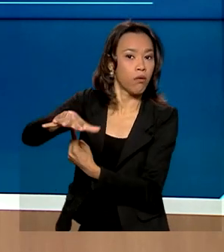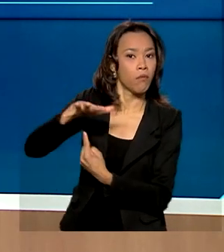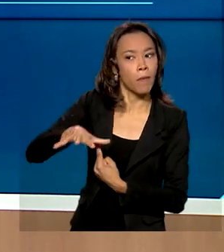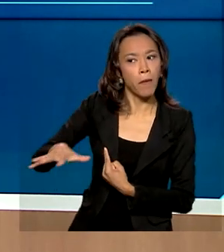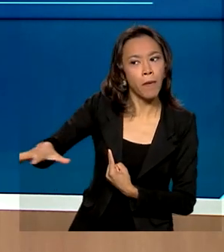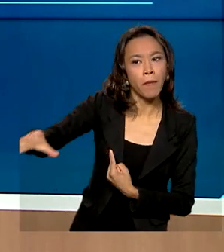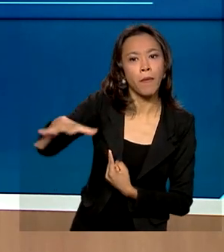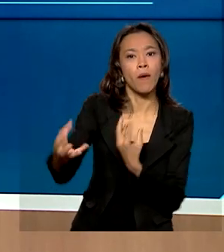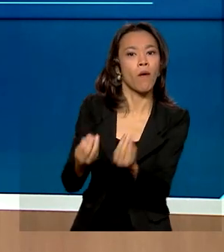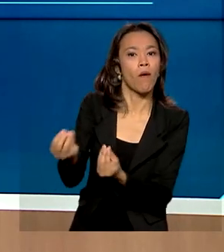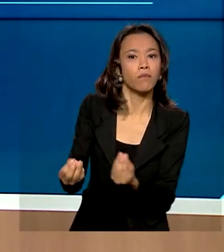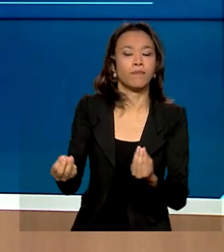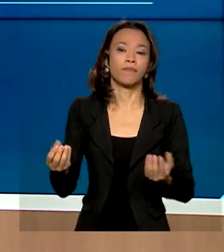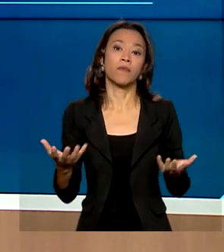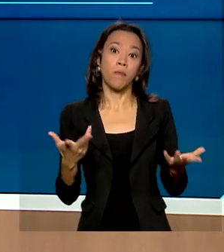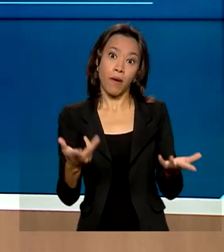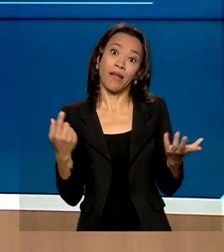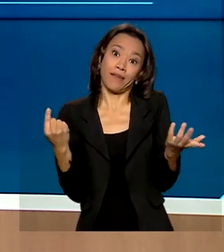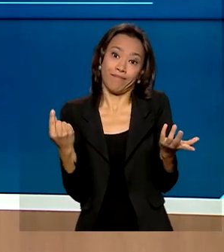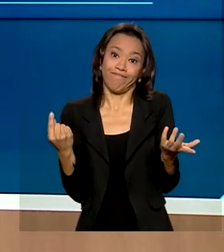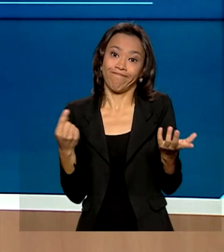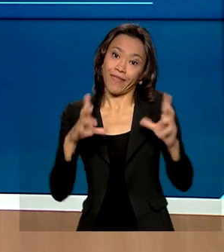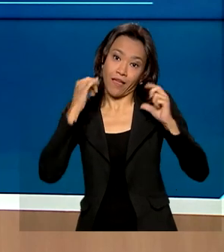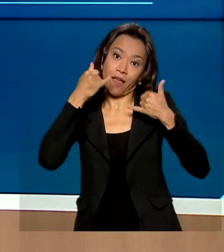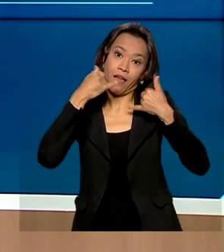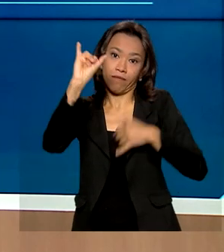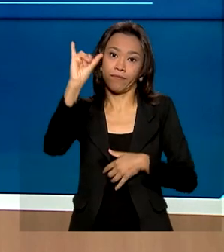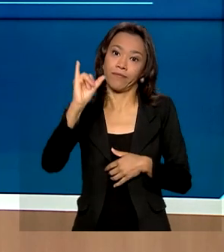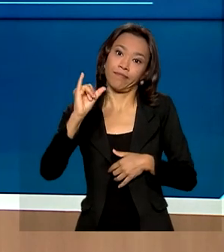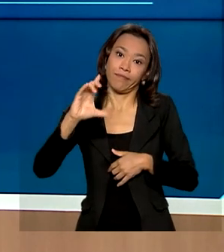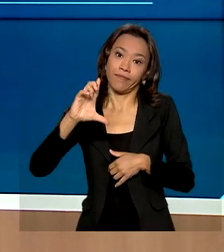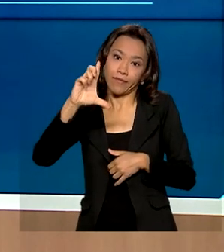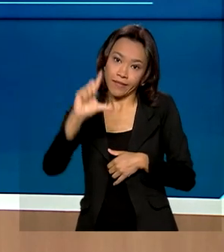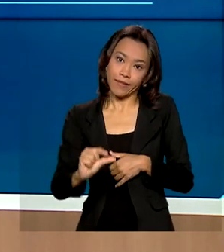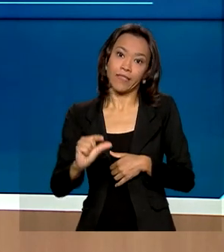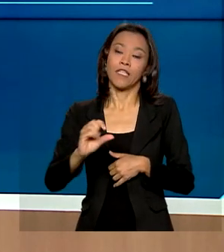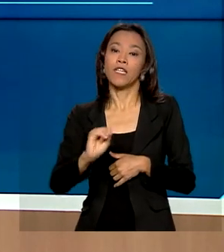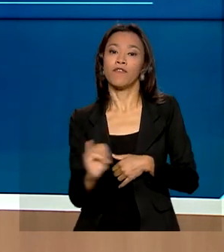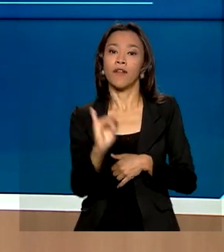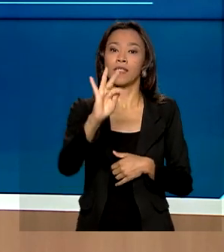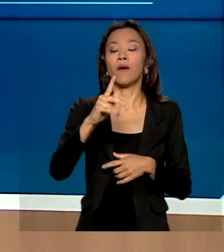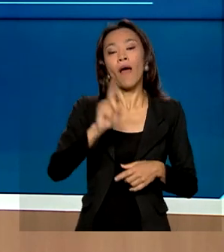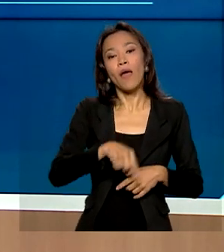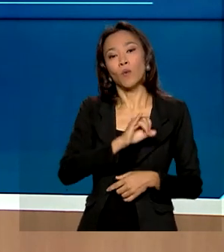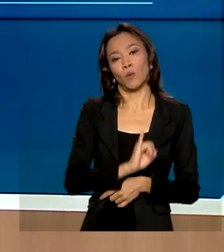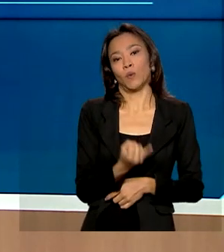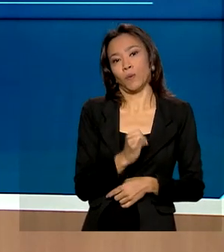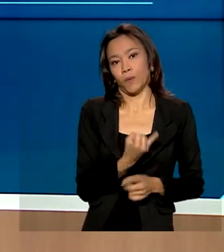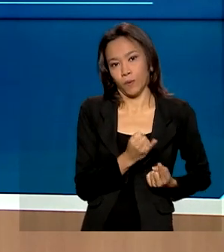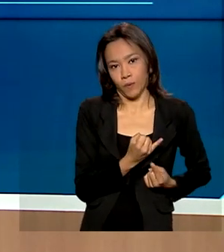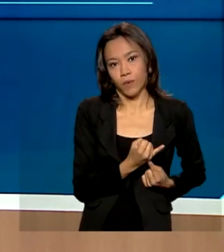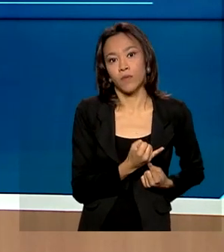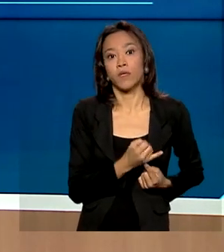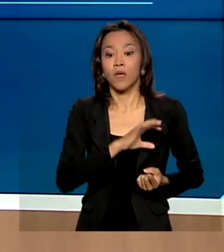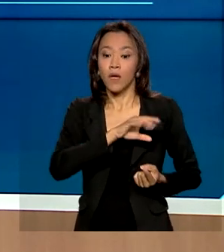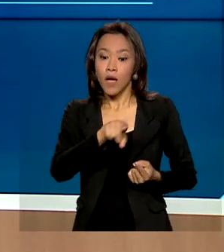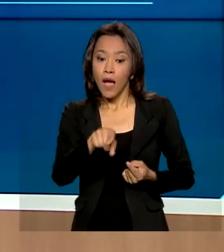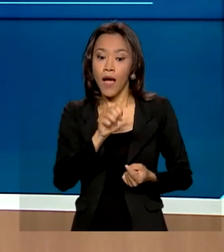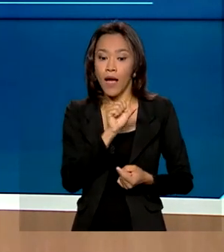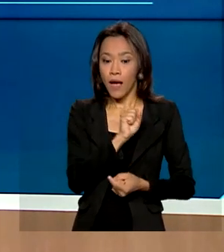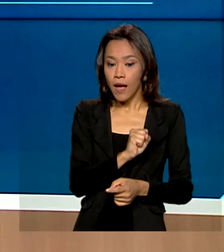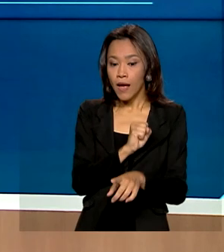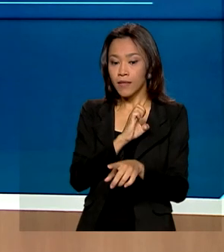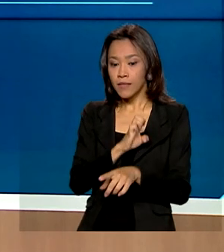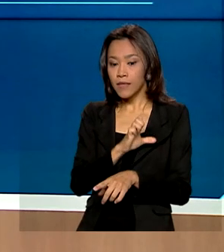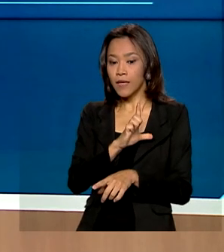ponto comum. Para combater a inflação, como todos sabemos, é um instrumento clássico, é a taxa de juros. No nosso caso, estamos com uma taxa Selic, que